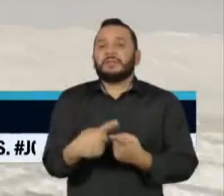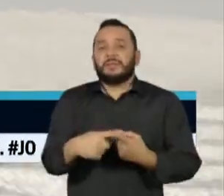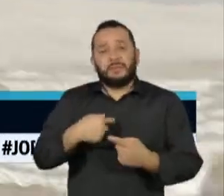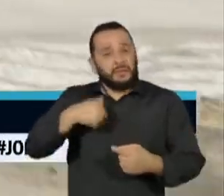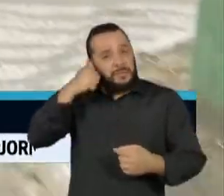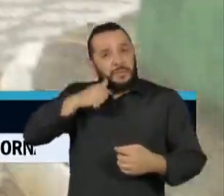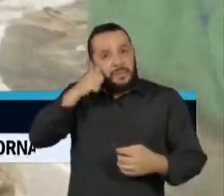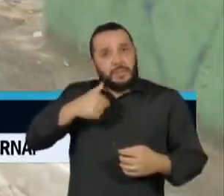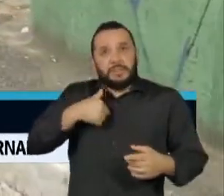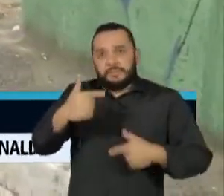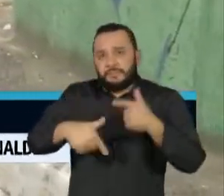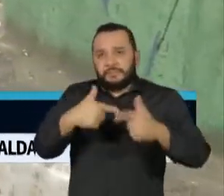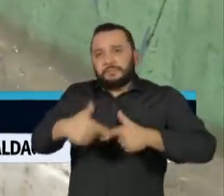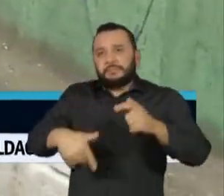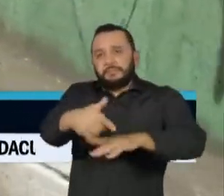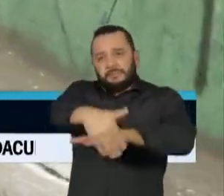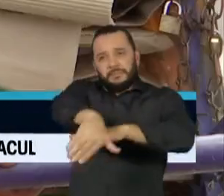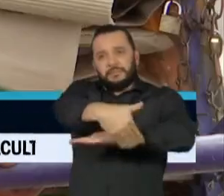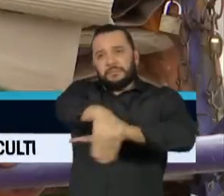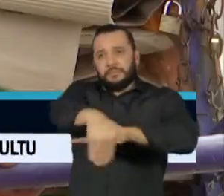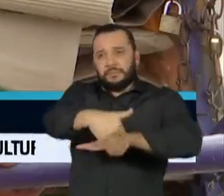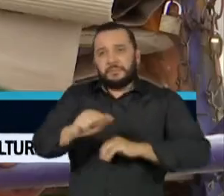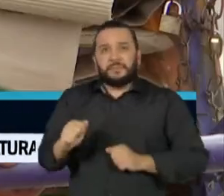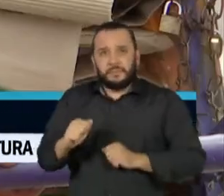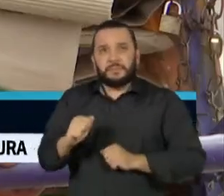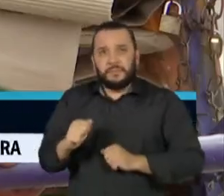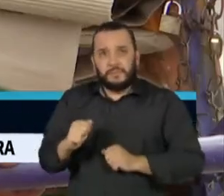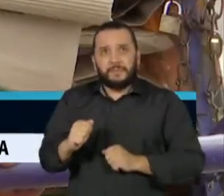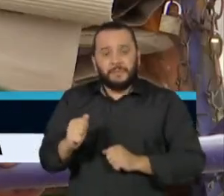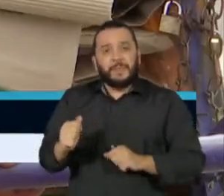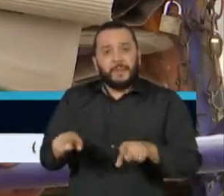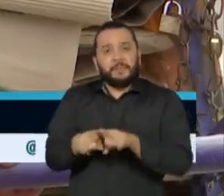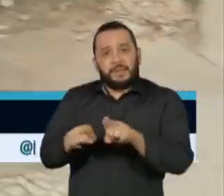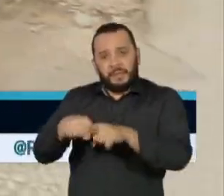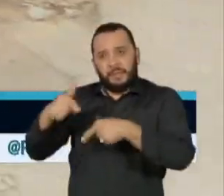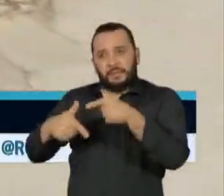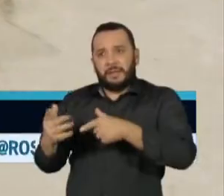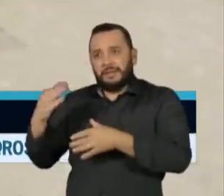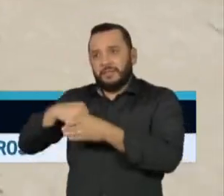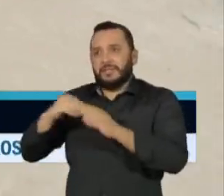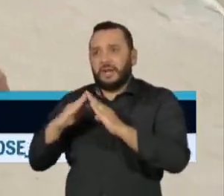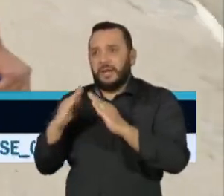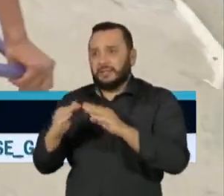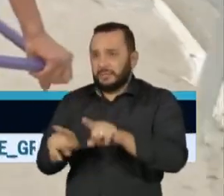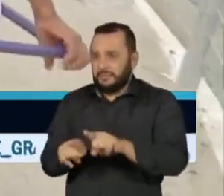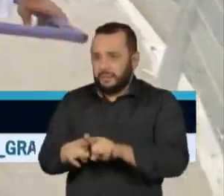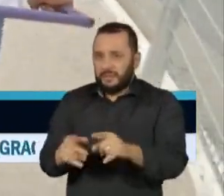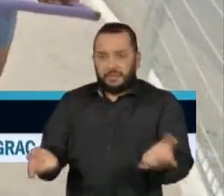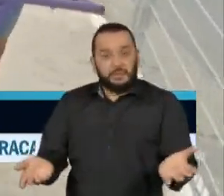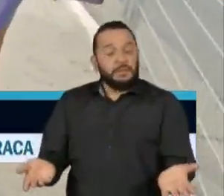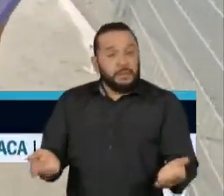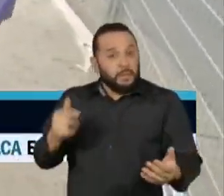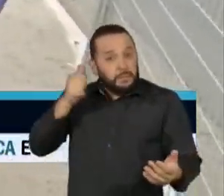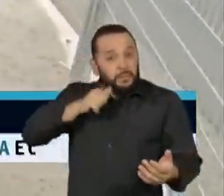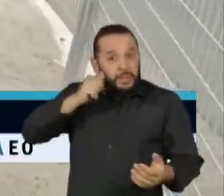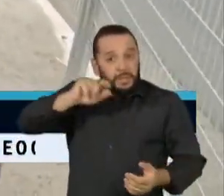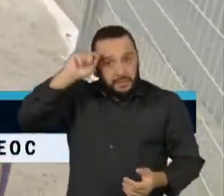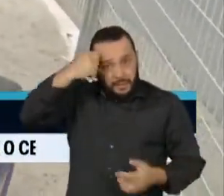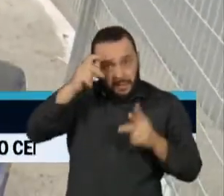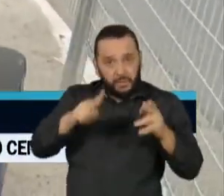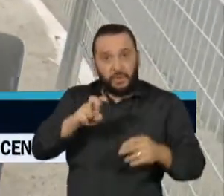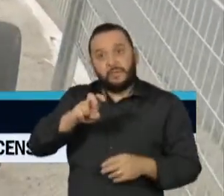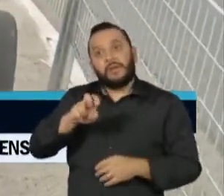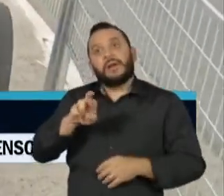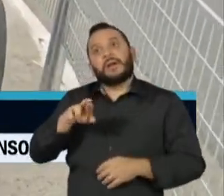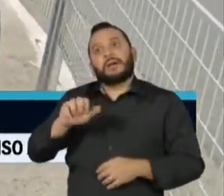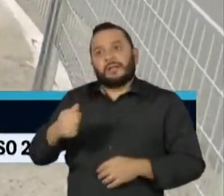trabalha na rua, para fora, como trabalha dentro de casa também. Mulheres negras como a Vera são as que mais sofrem